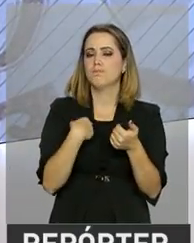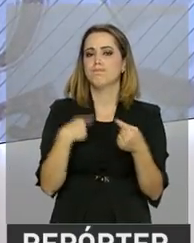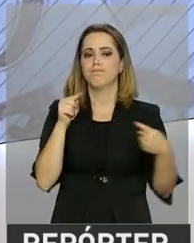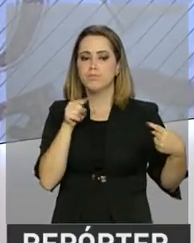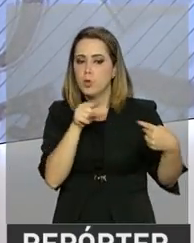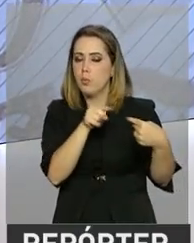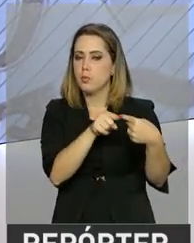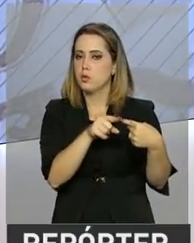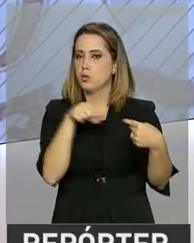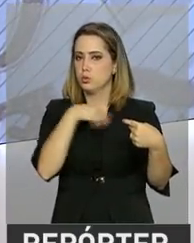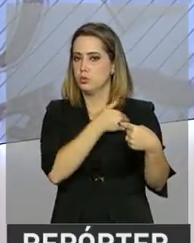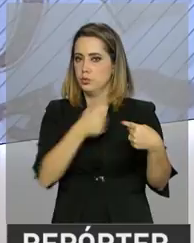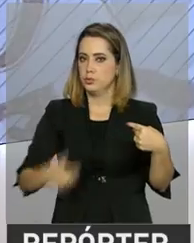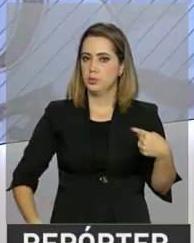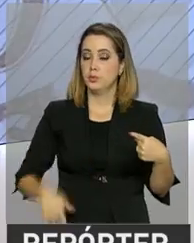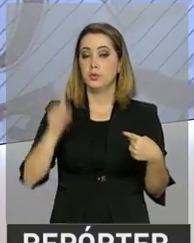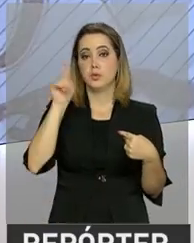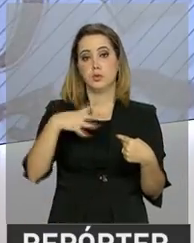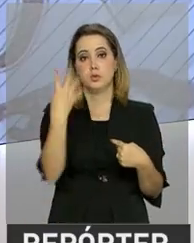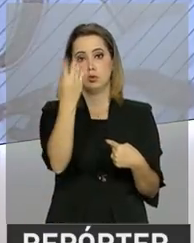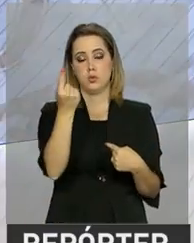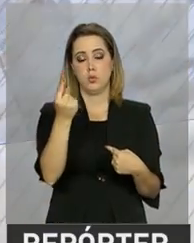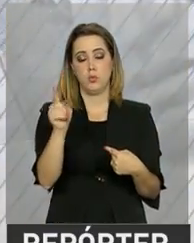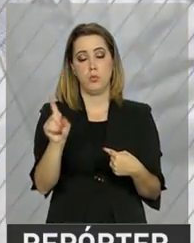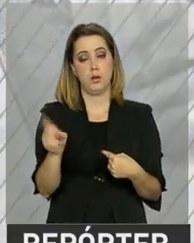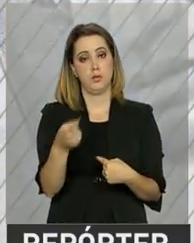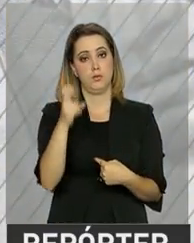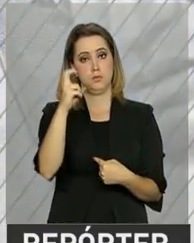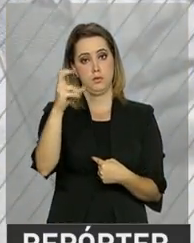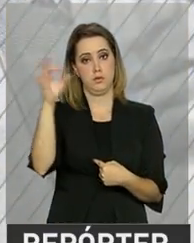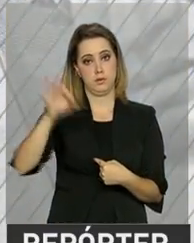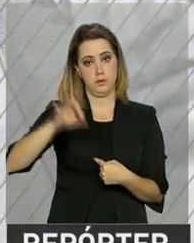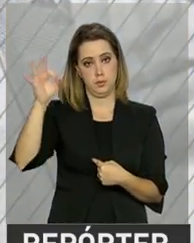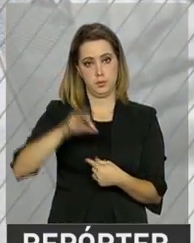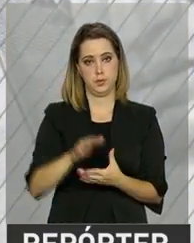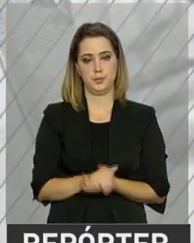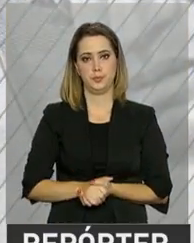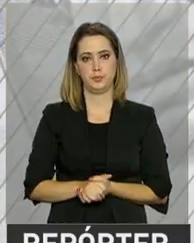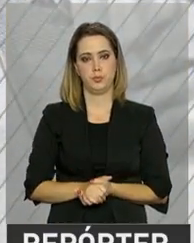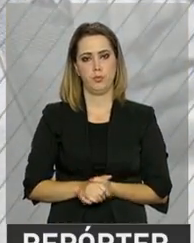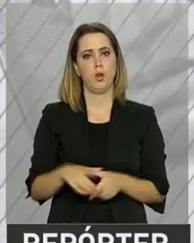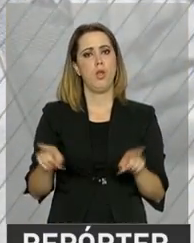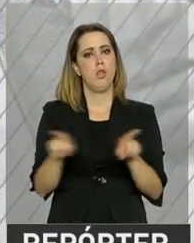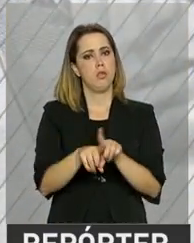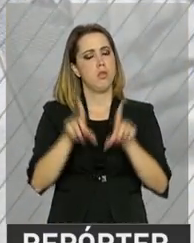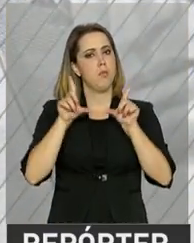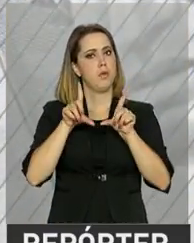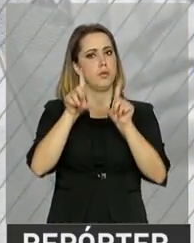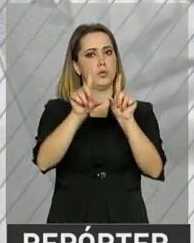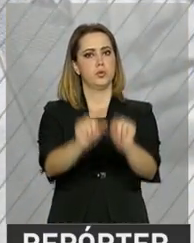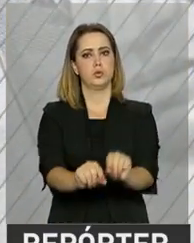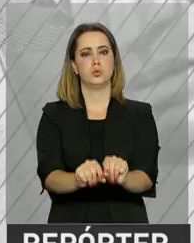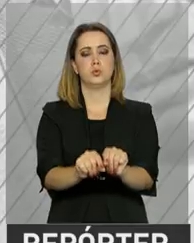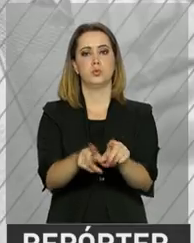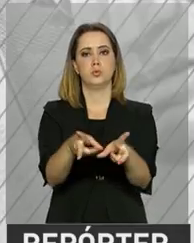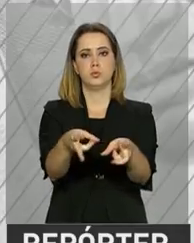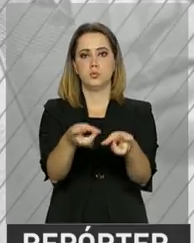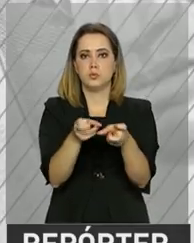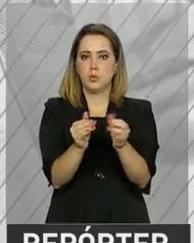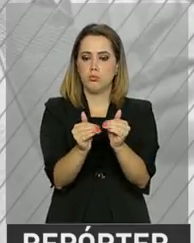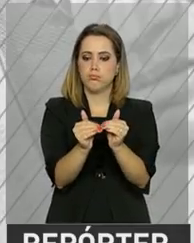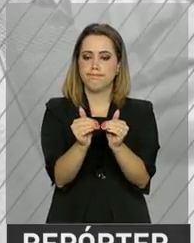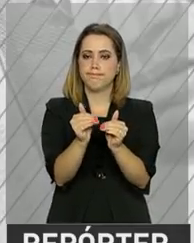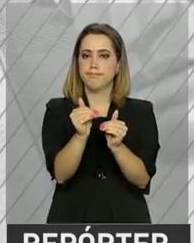centro da meta do governo, que é de 4,5%. O mercado reduziu ligeiramente também a previsão de